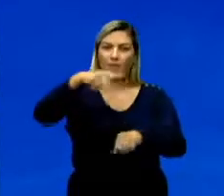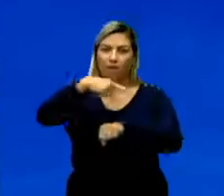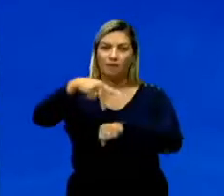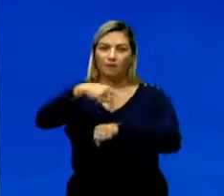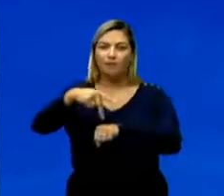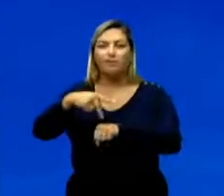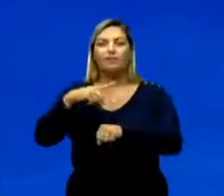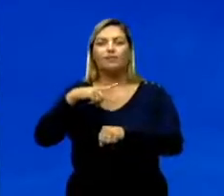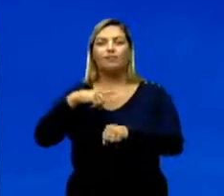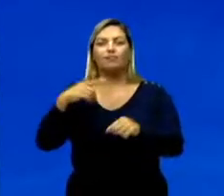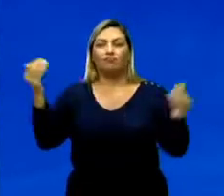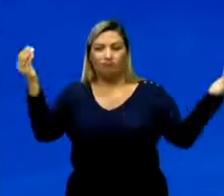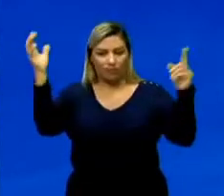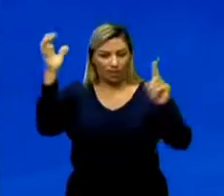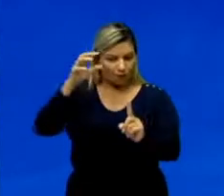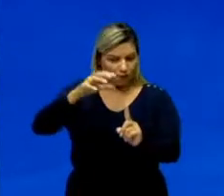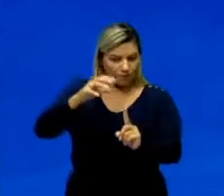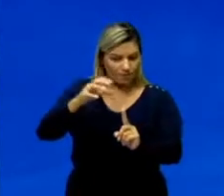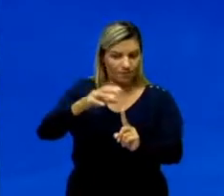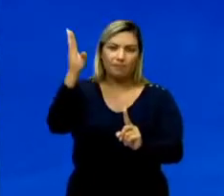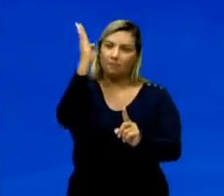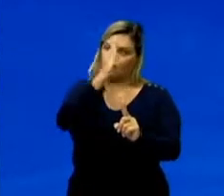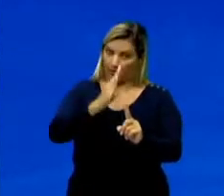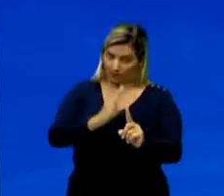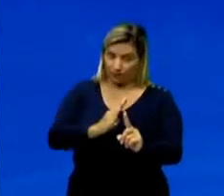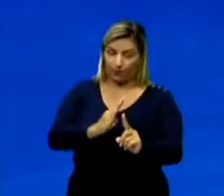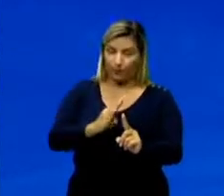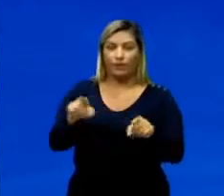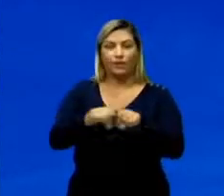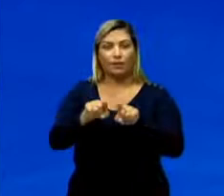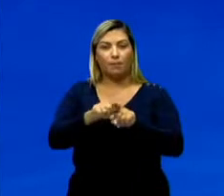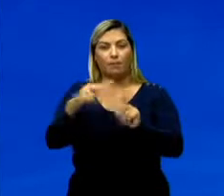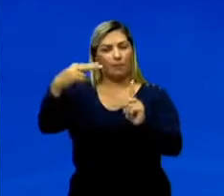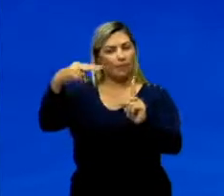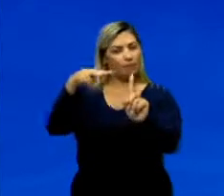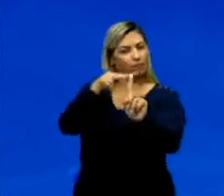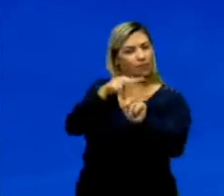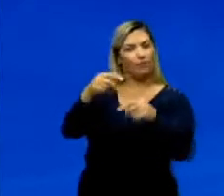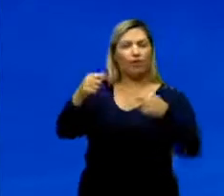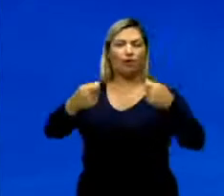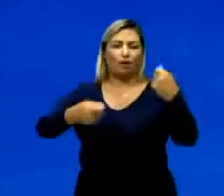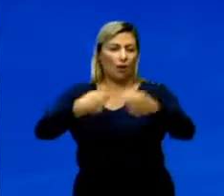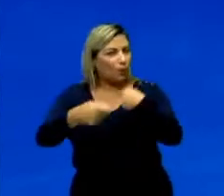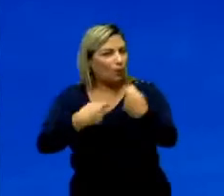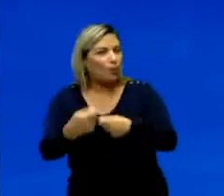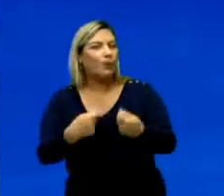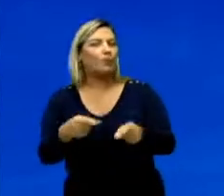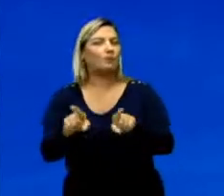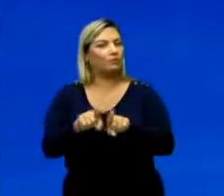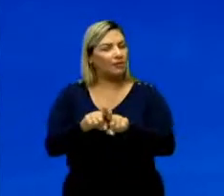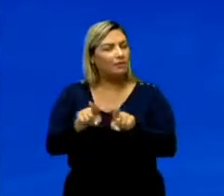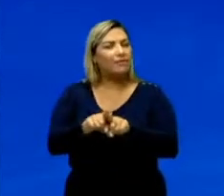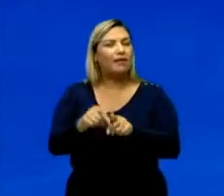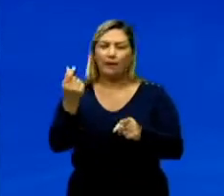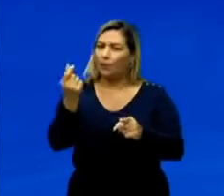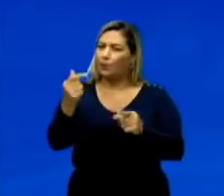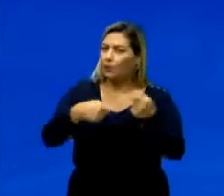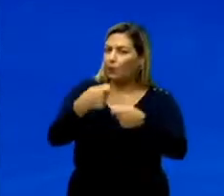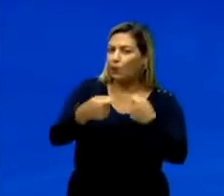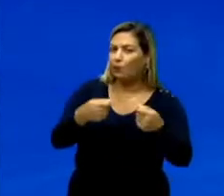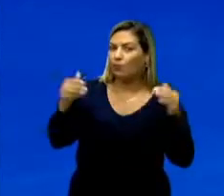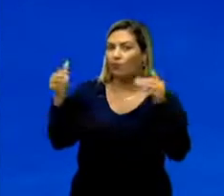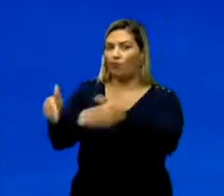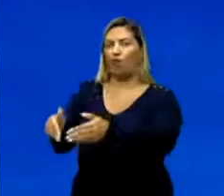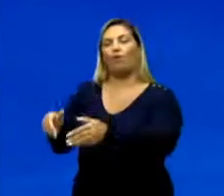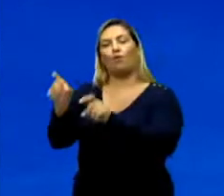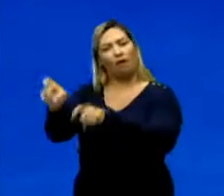política externa sobre o Brasil. Do ponto de vista econômico, a nossa economia, principalmente a economia voltada para o